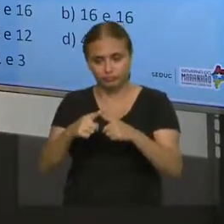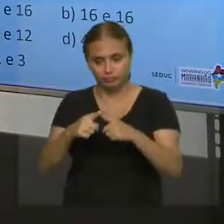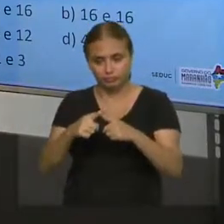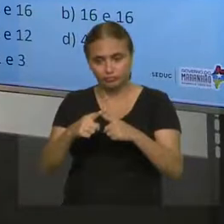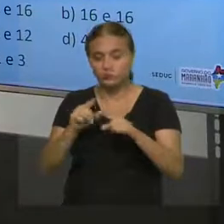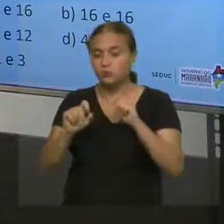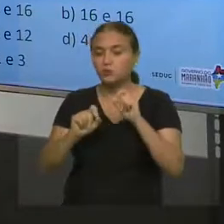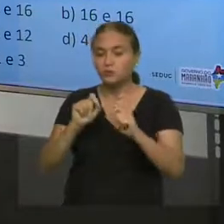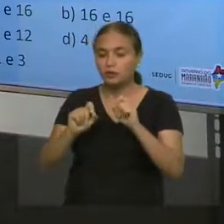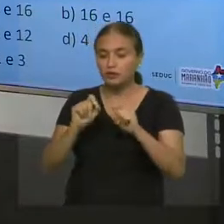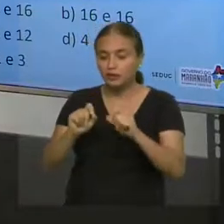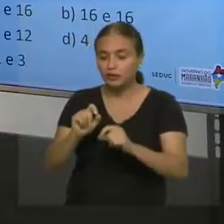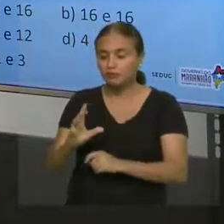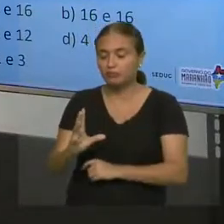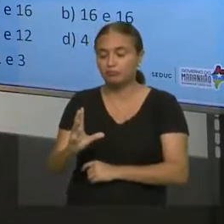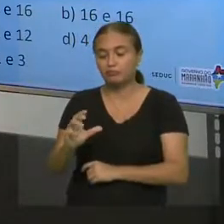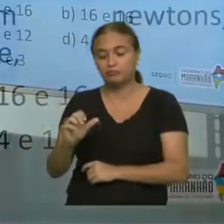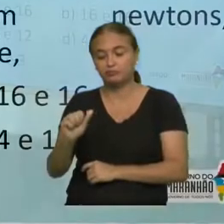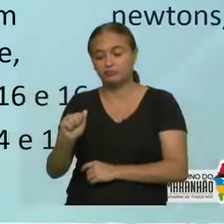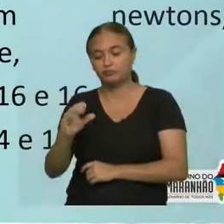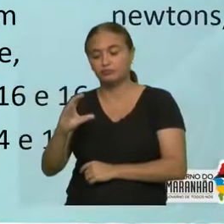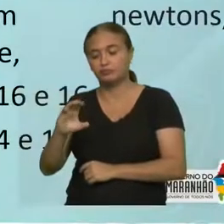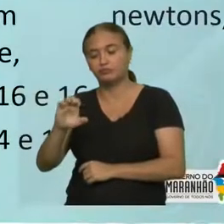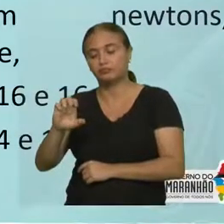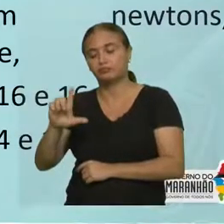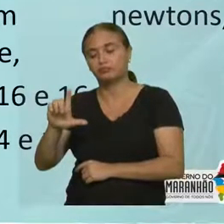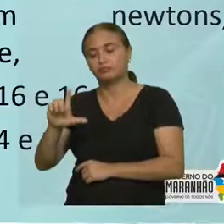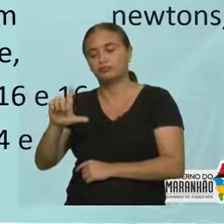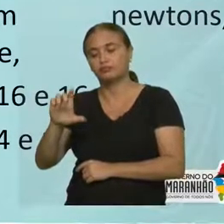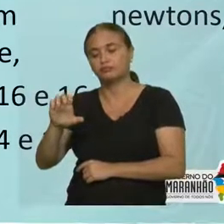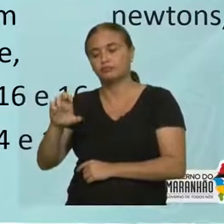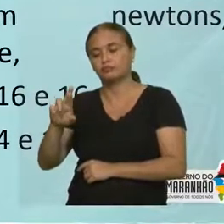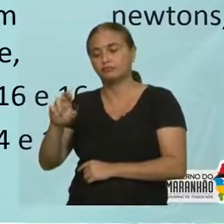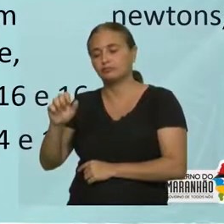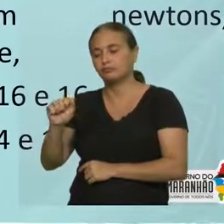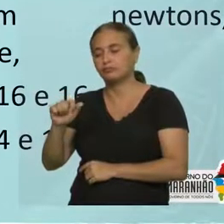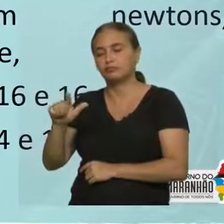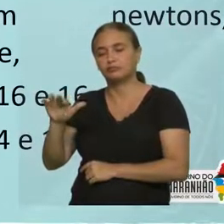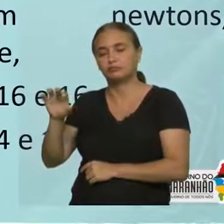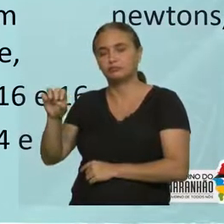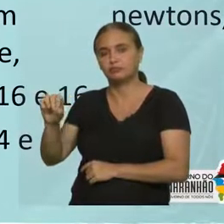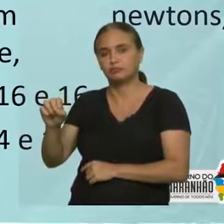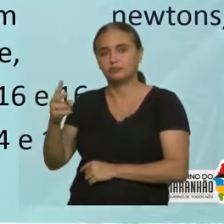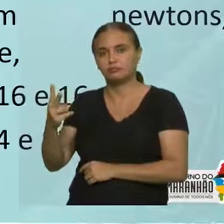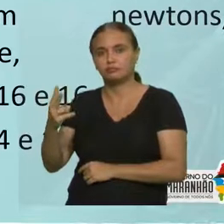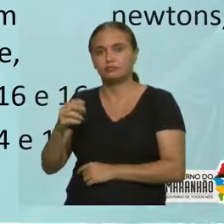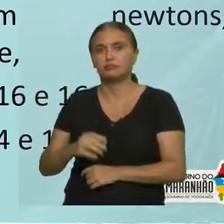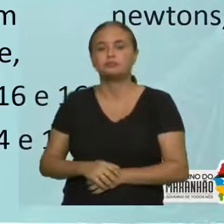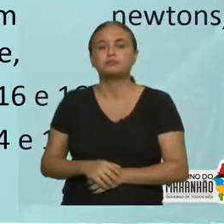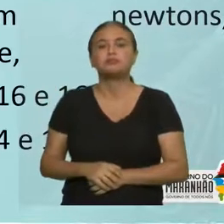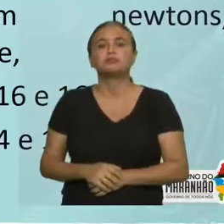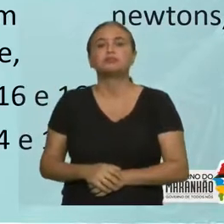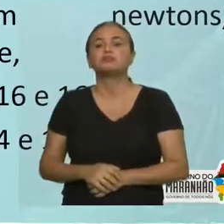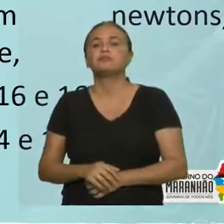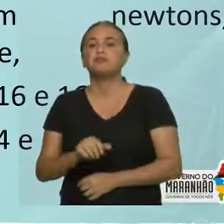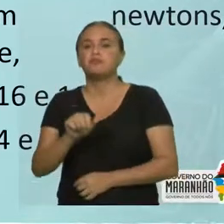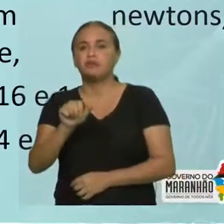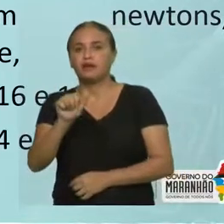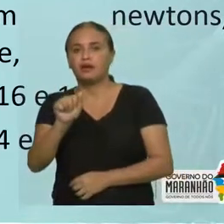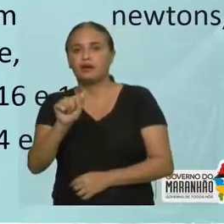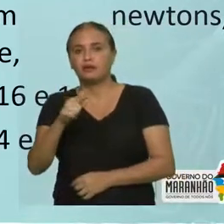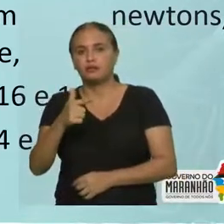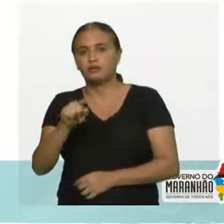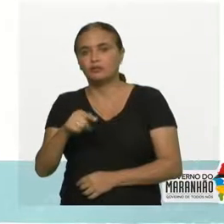acontecer? Massa 2, aceleração 2. Do corpo A, B, massa 6, aceleração 2 também.